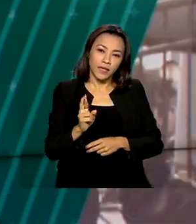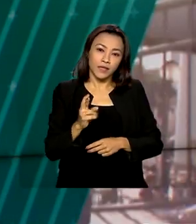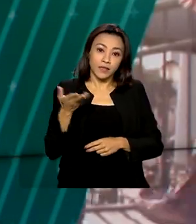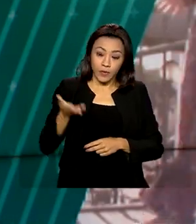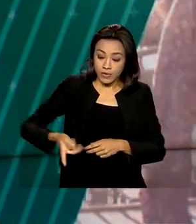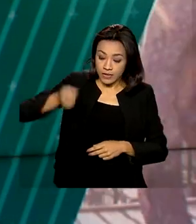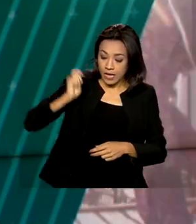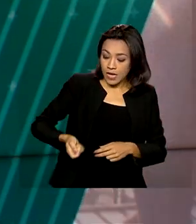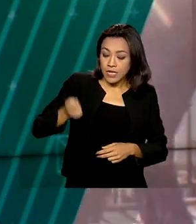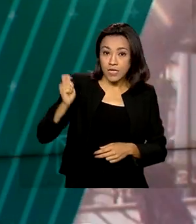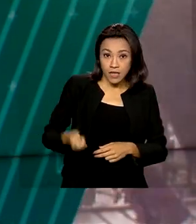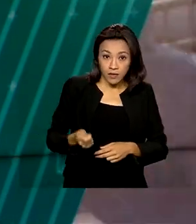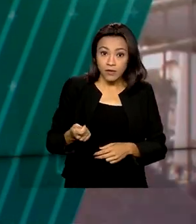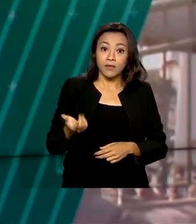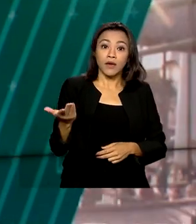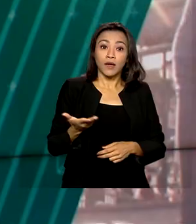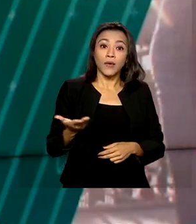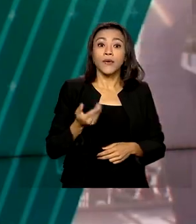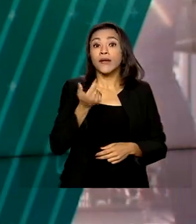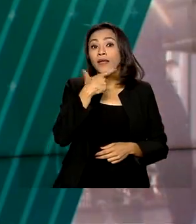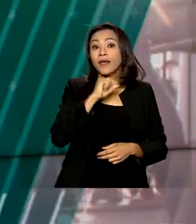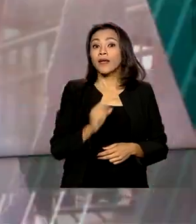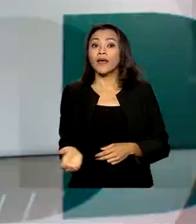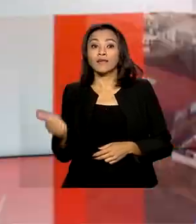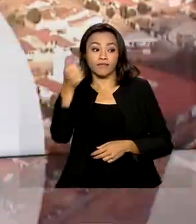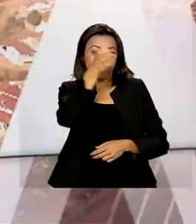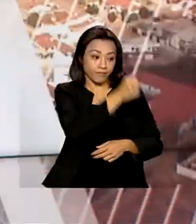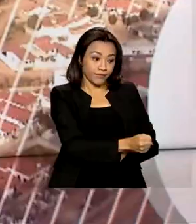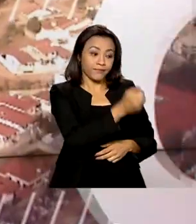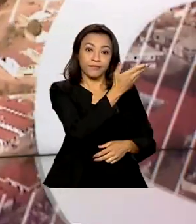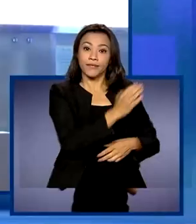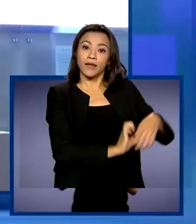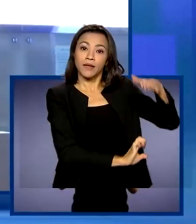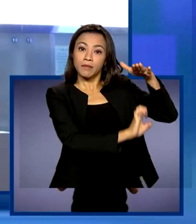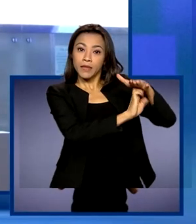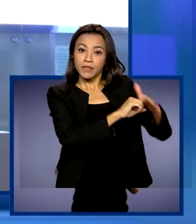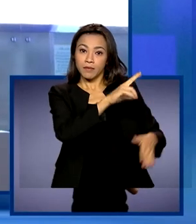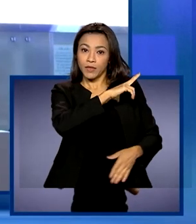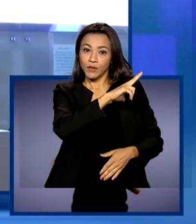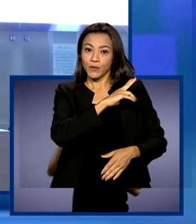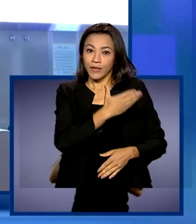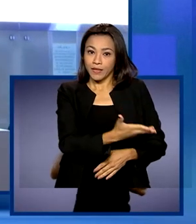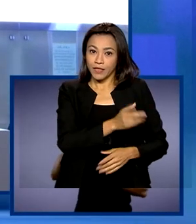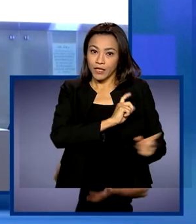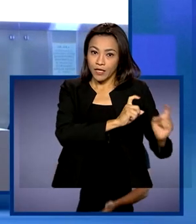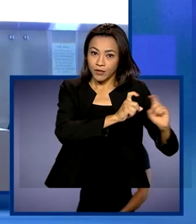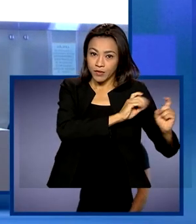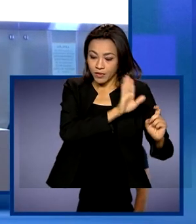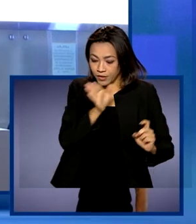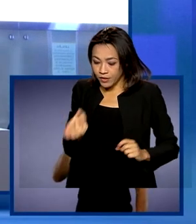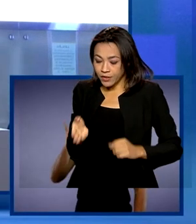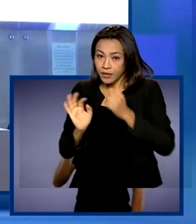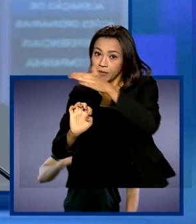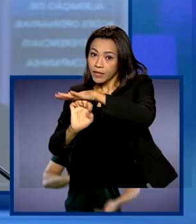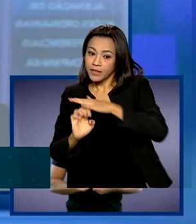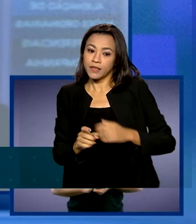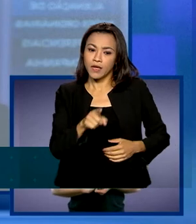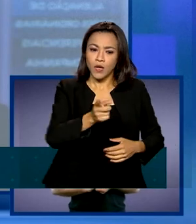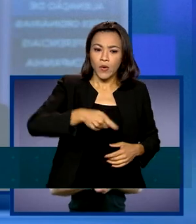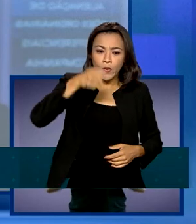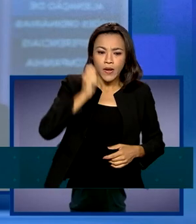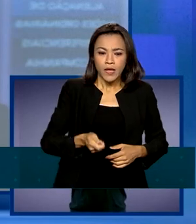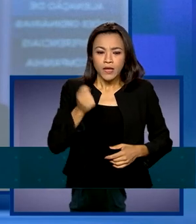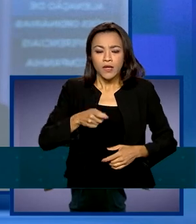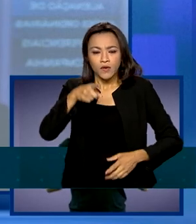Com o leilão, o controle acionário da empresa passa para a iniciativa privada. O leilão foi transmitido via internet